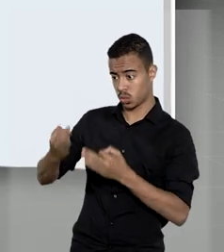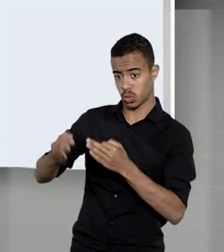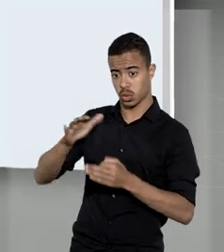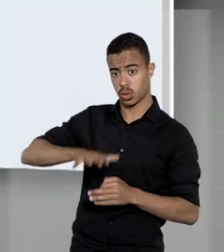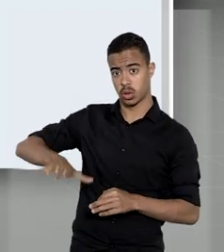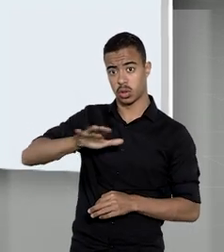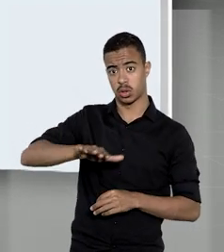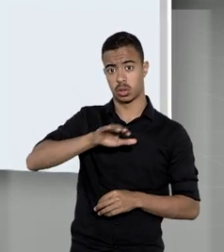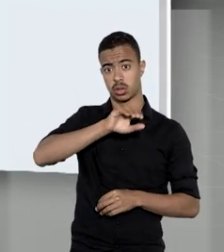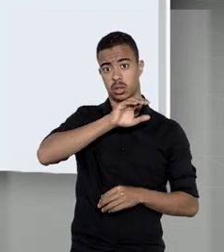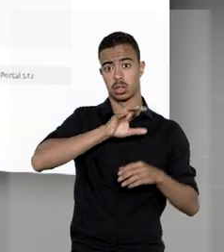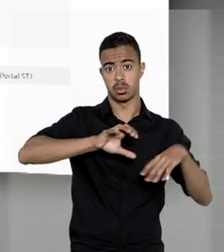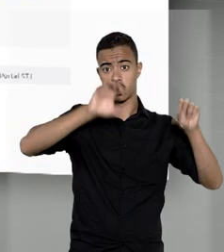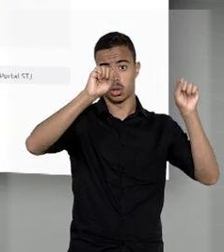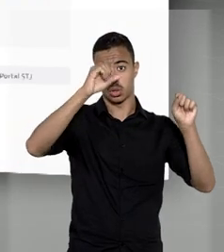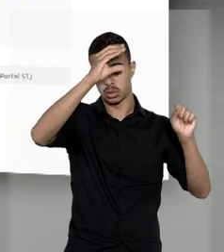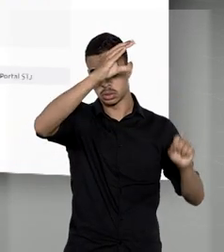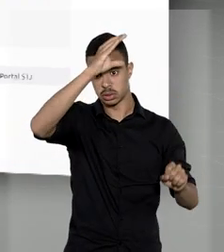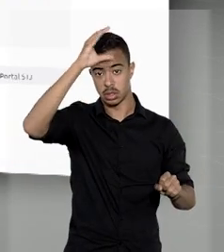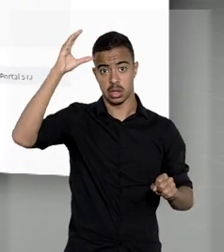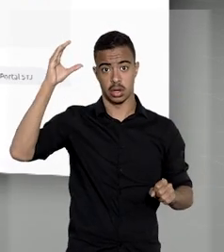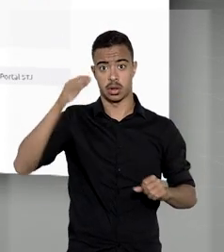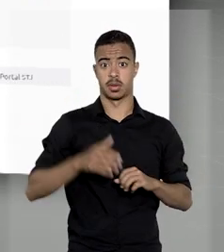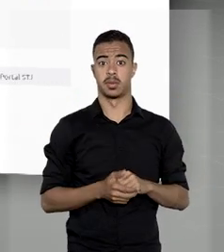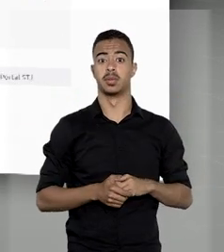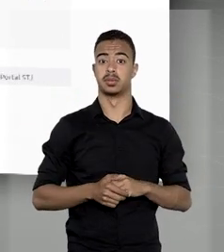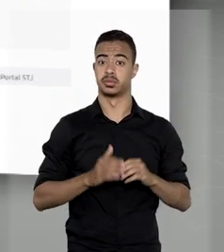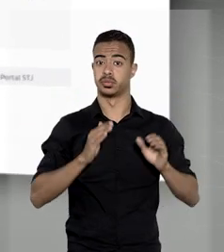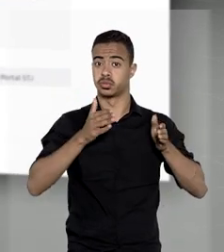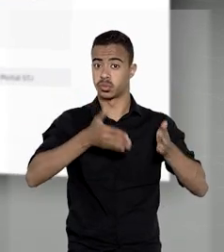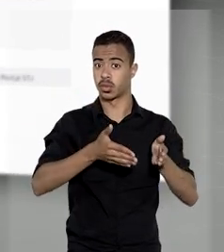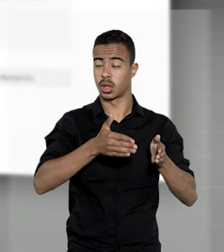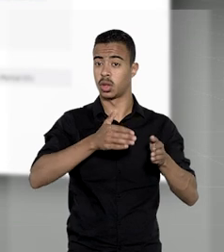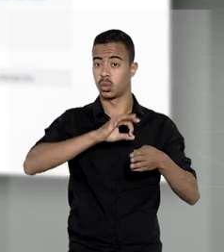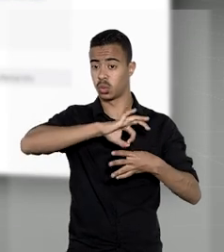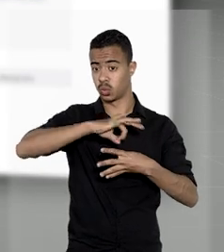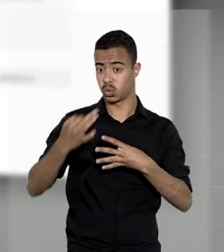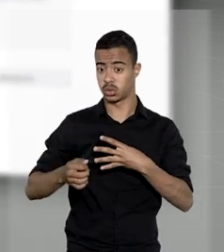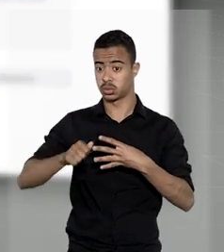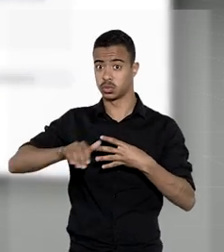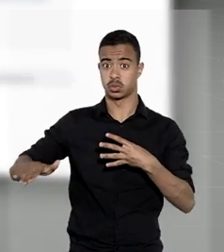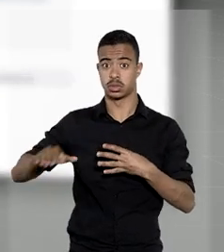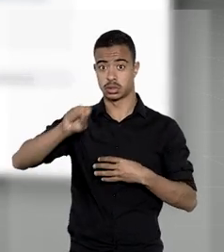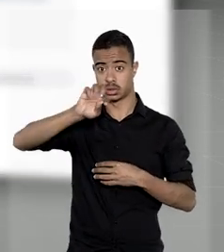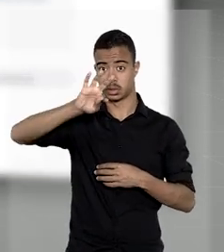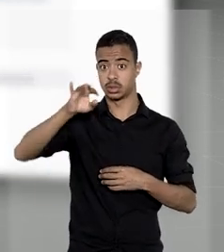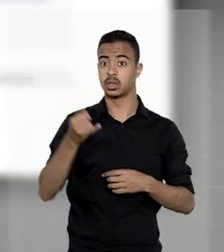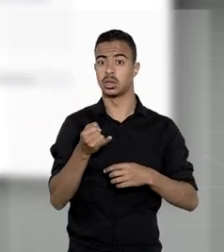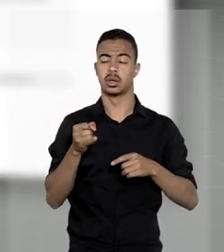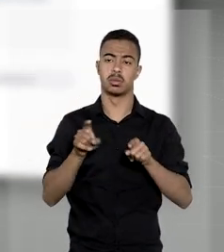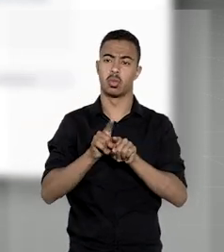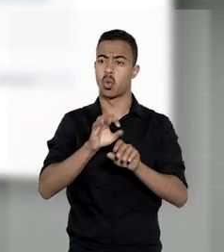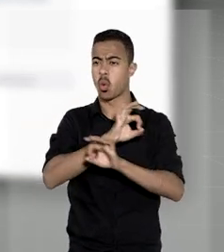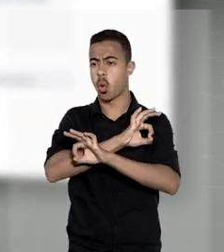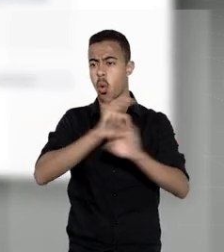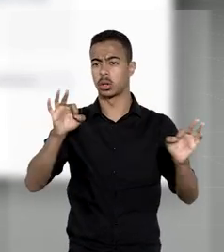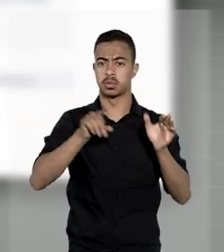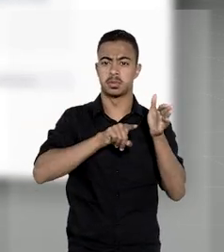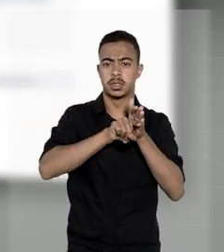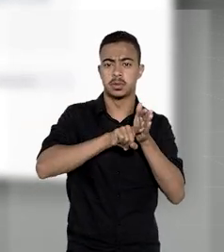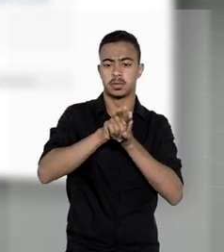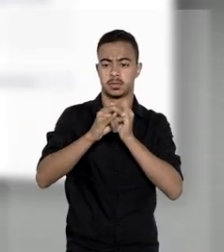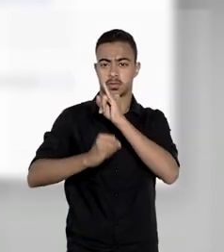jurisdicional realizada pelo Tribunal da Cidadania. Acesse a página de jurisprudência do STJ e realize